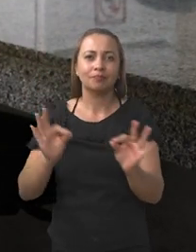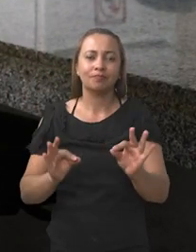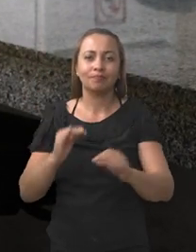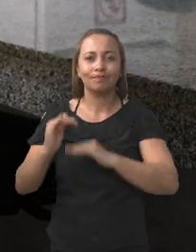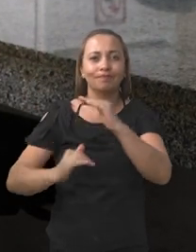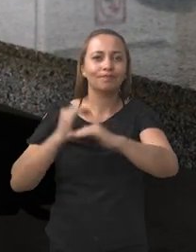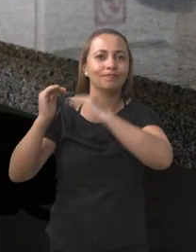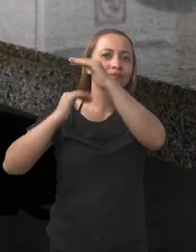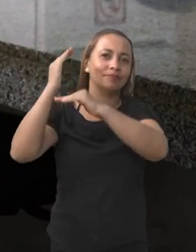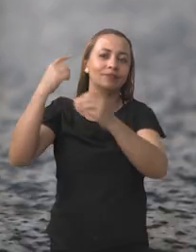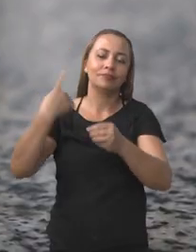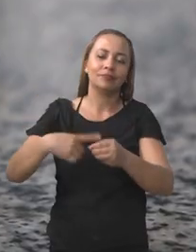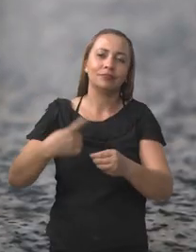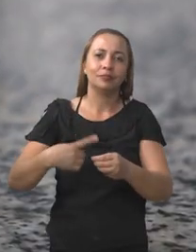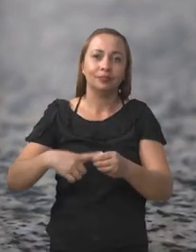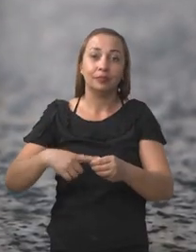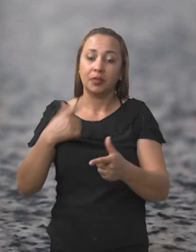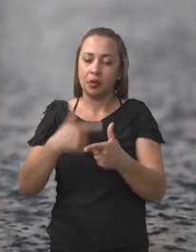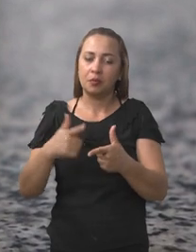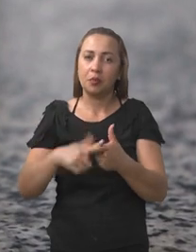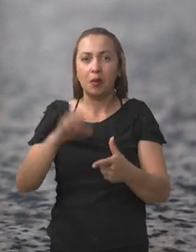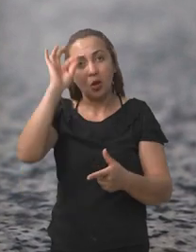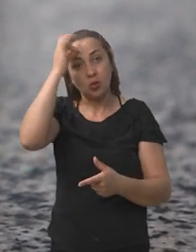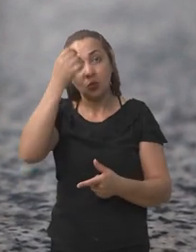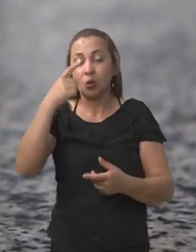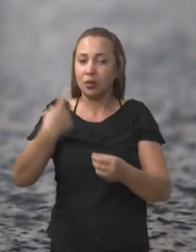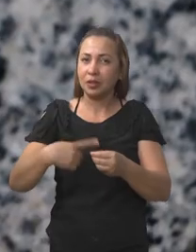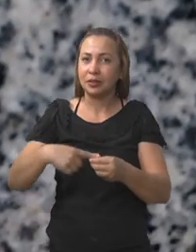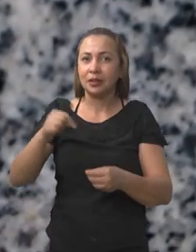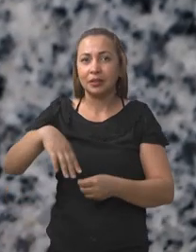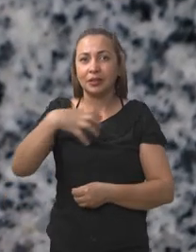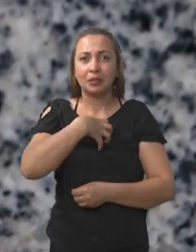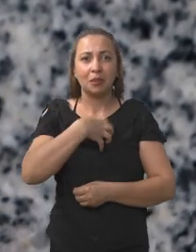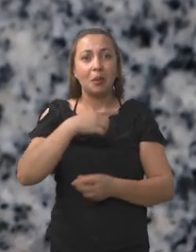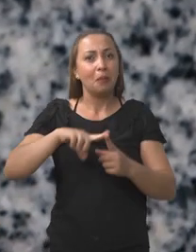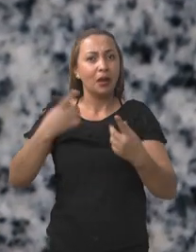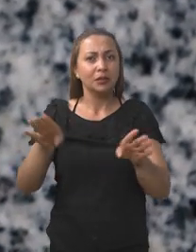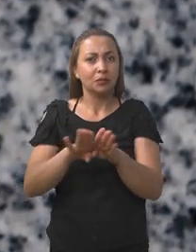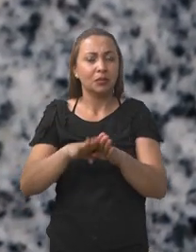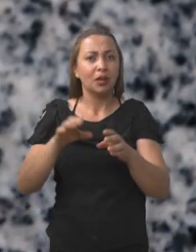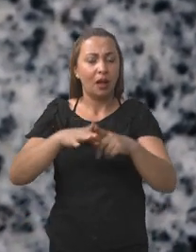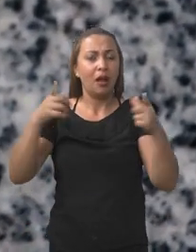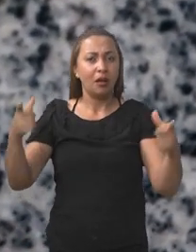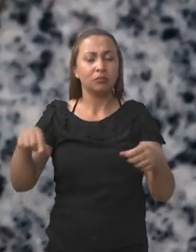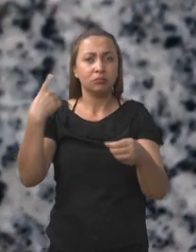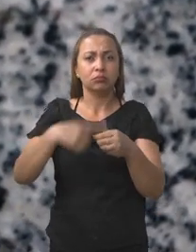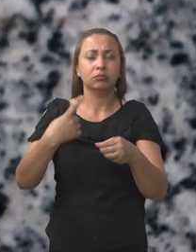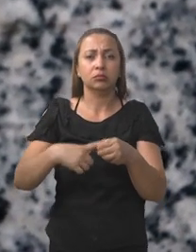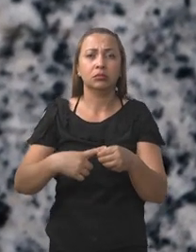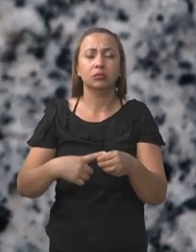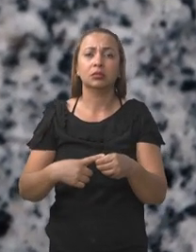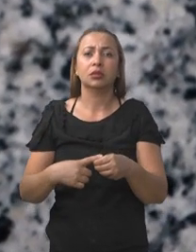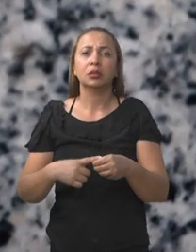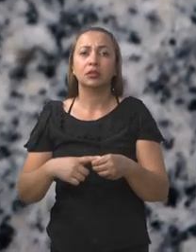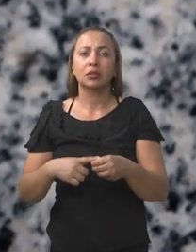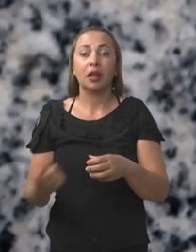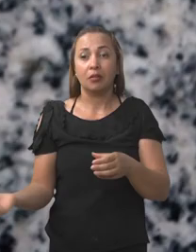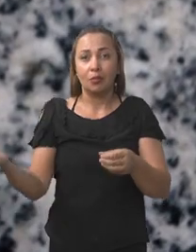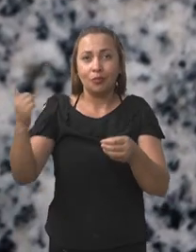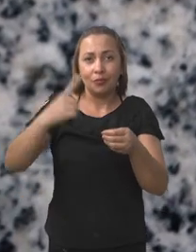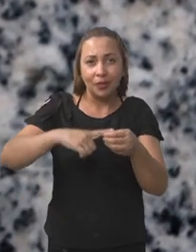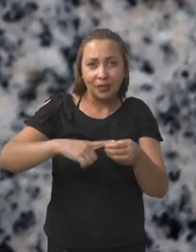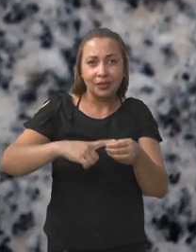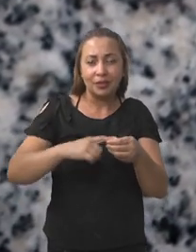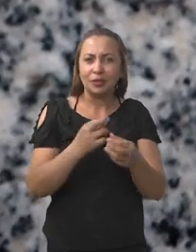crescimento urbano. Esse é um problema não só das cidades do Recôncavo, mas nas grandes metrópoles. Acontece que a vinda de várias